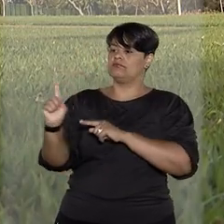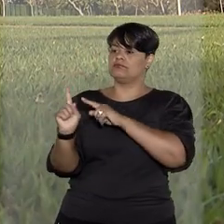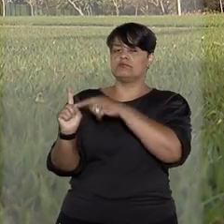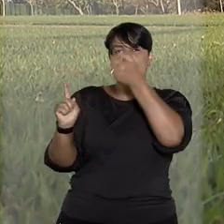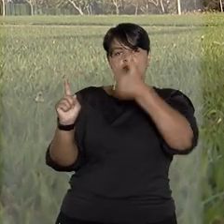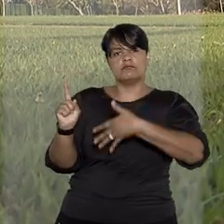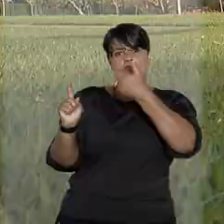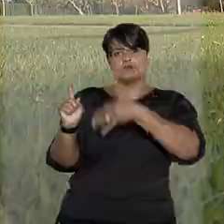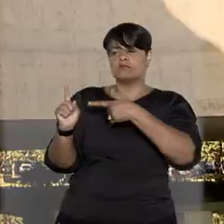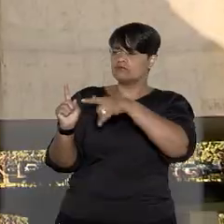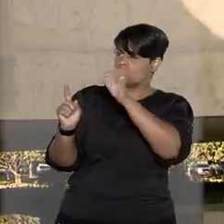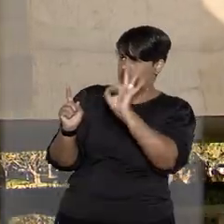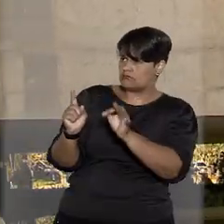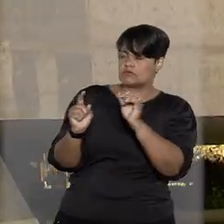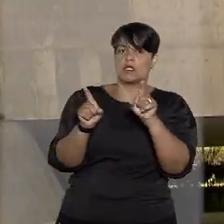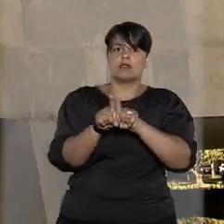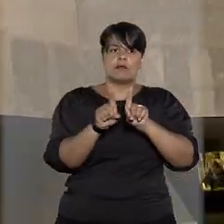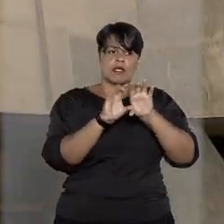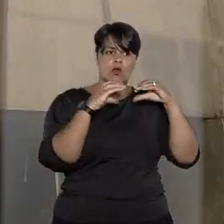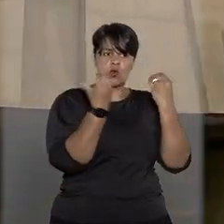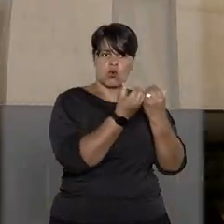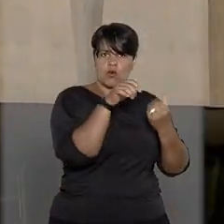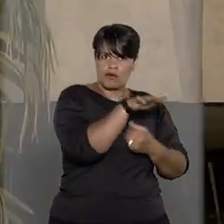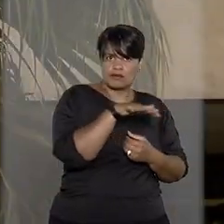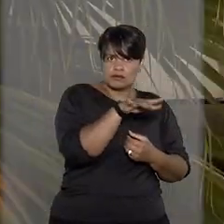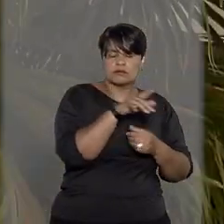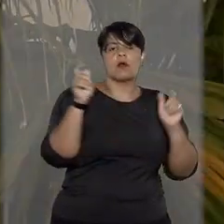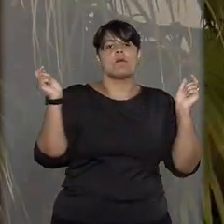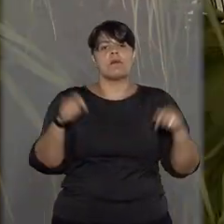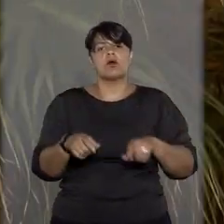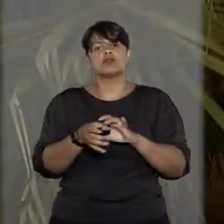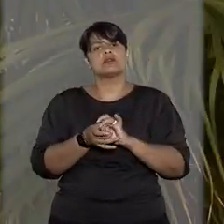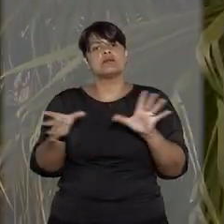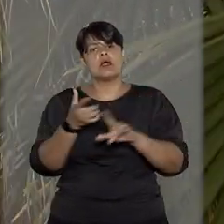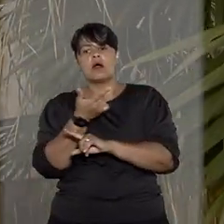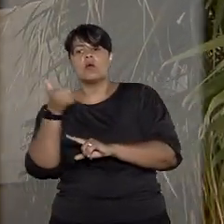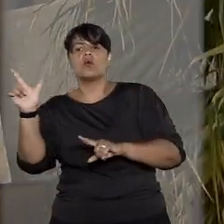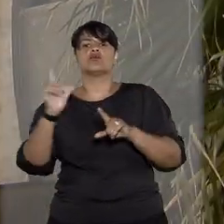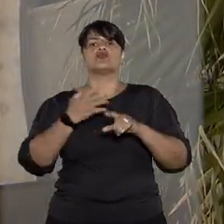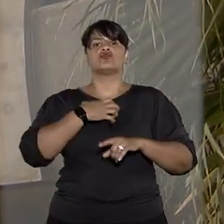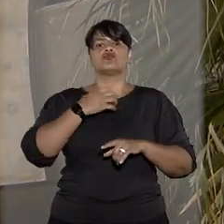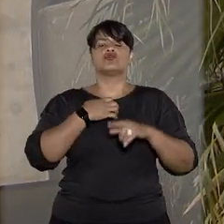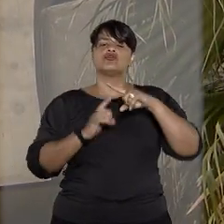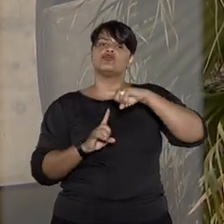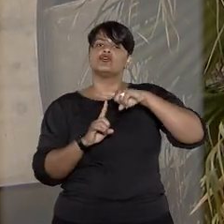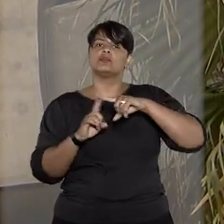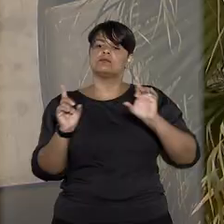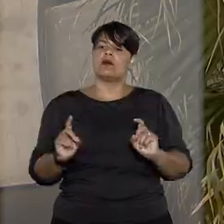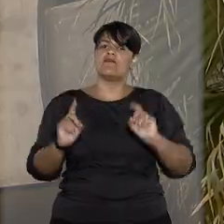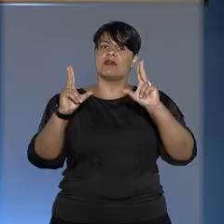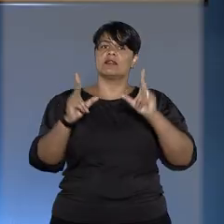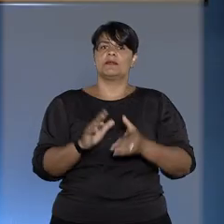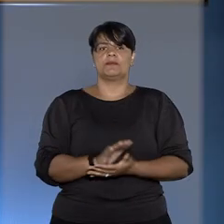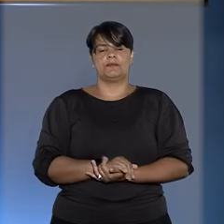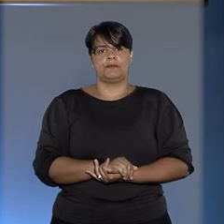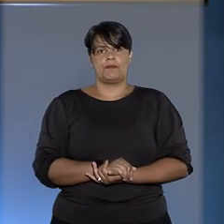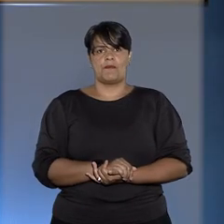administrador judicial e o comitê de credores, autorizar uma modalidade alternativa para a venda do bem.